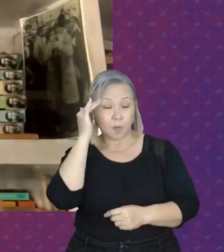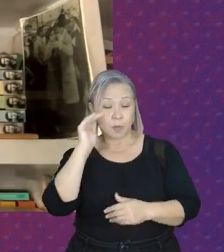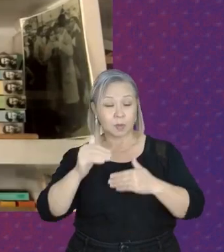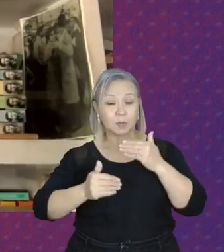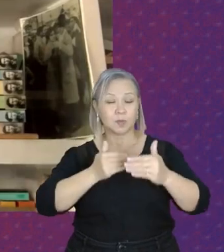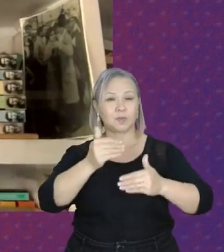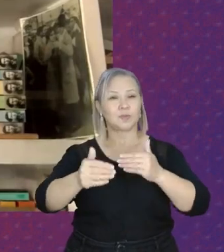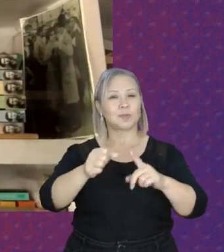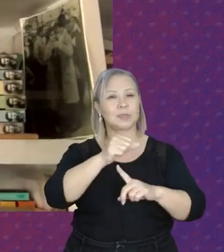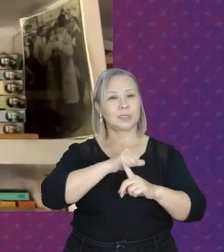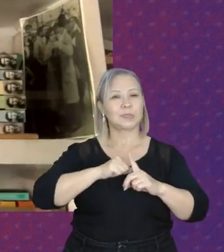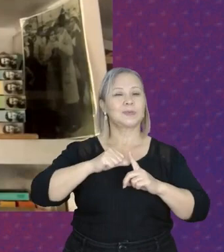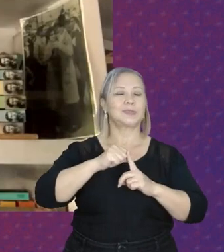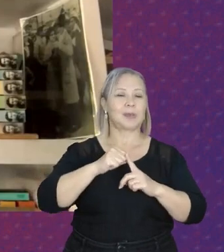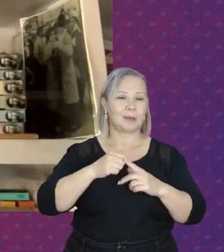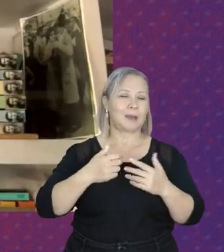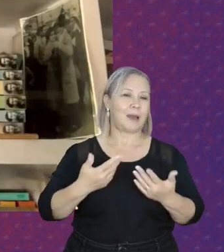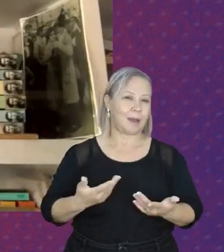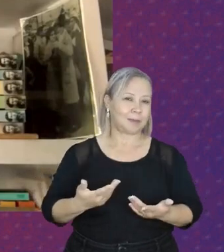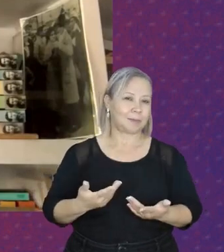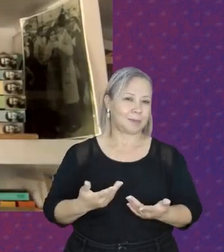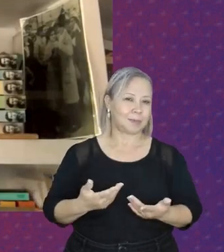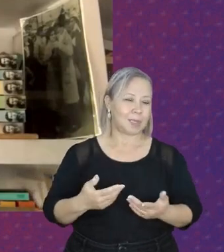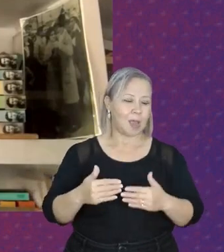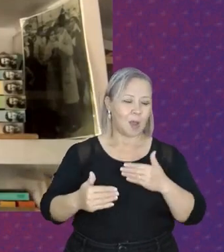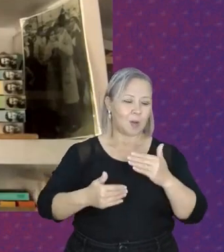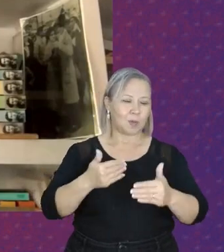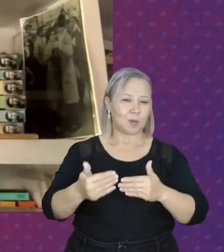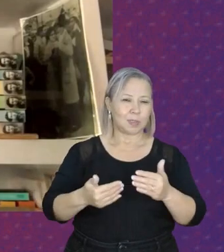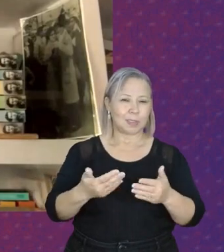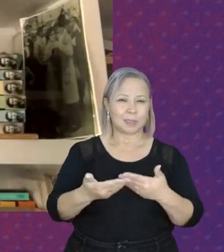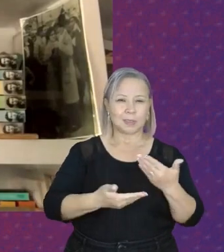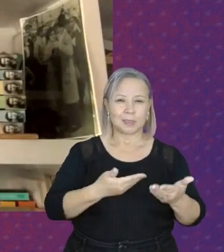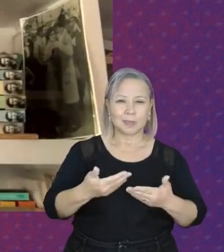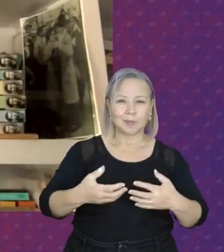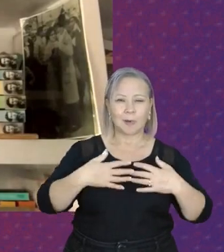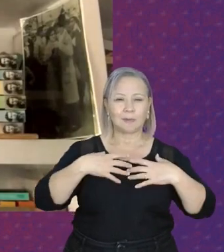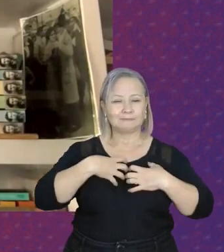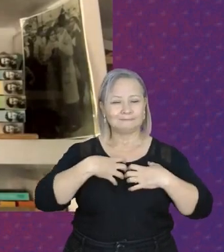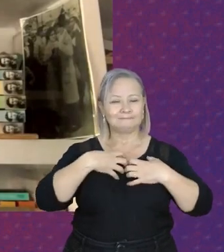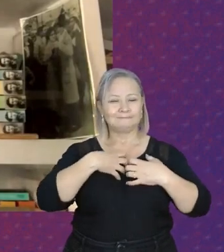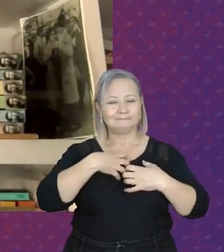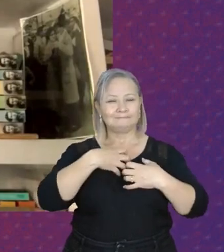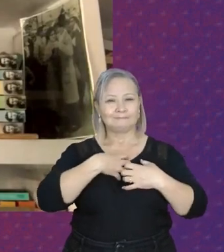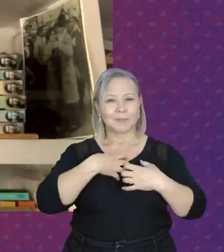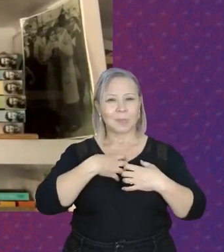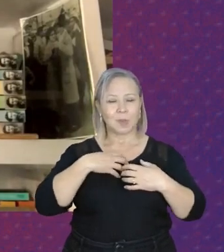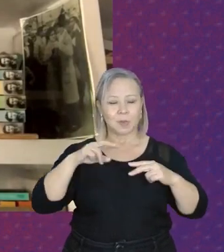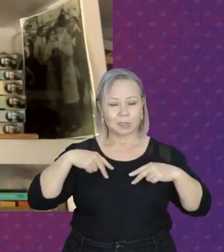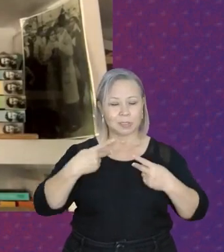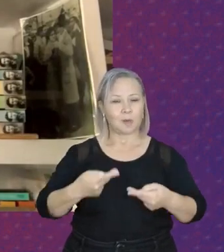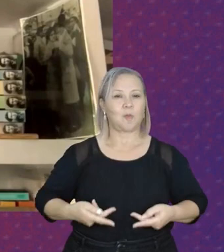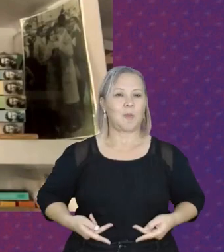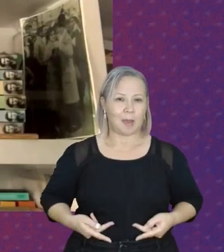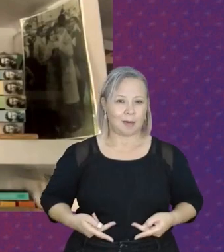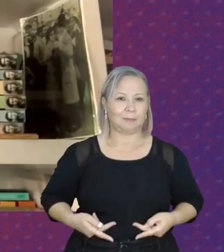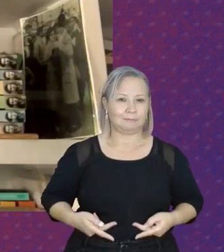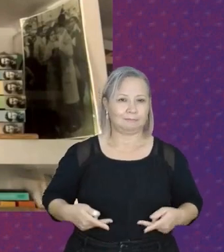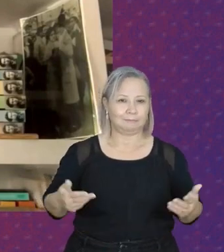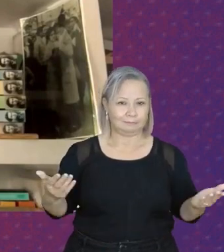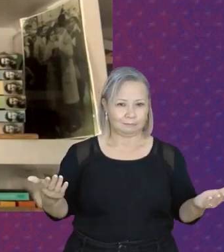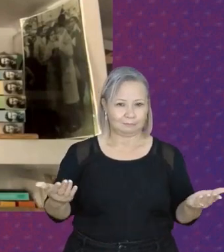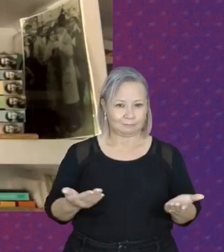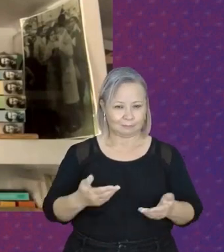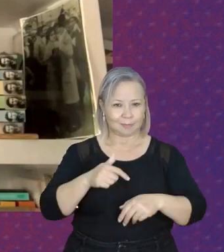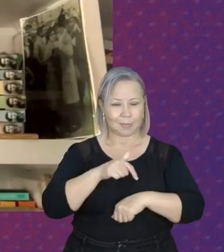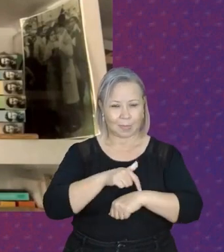sociedade, os processos que envolvem a condição humana no nosso tempo, como